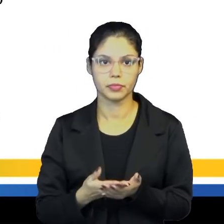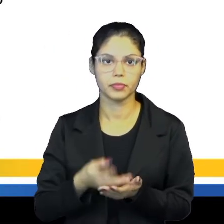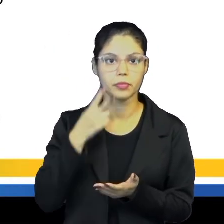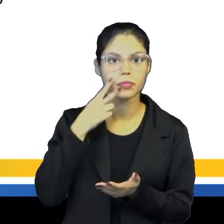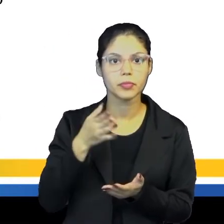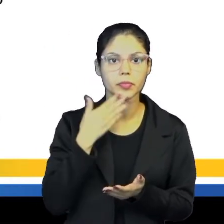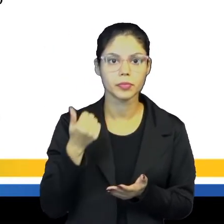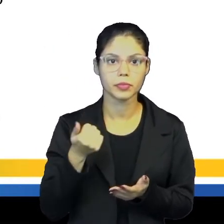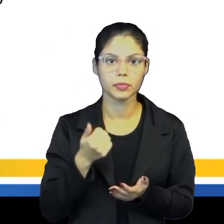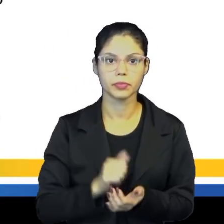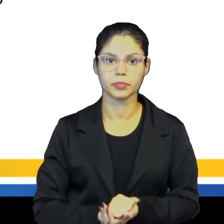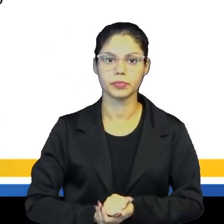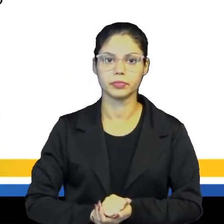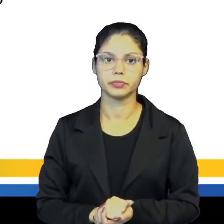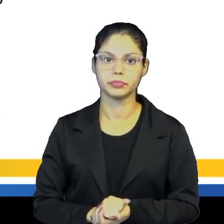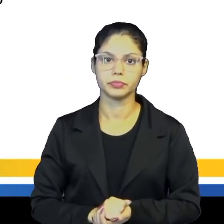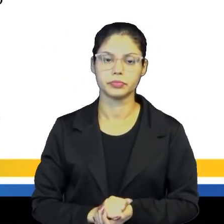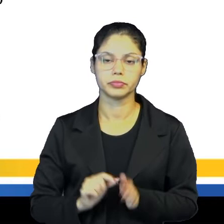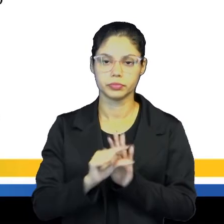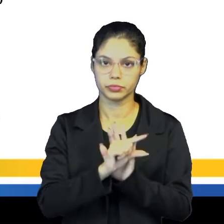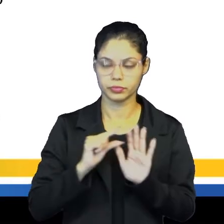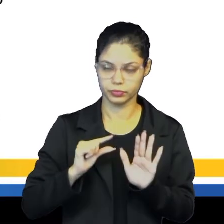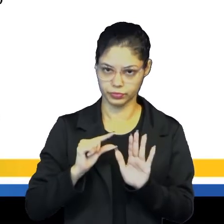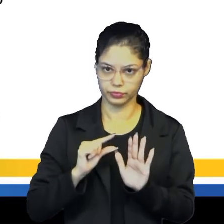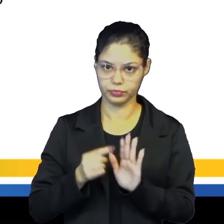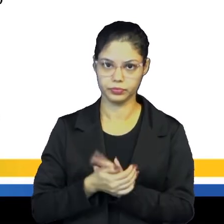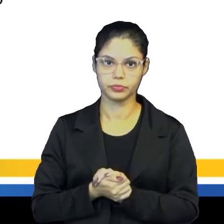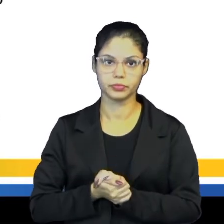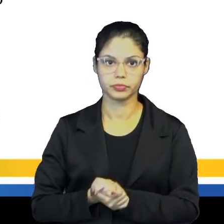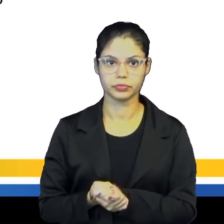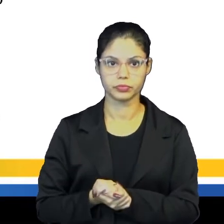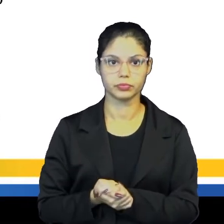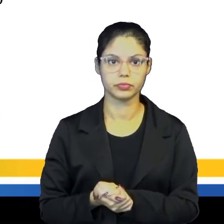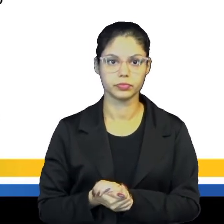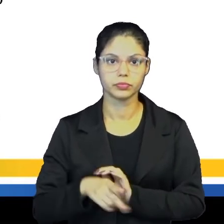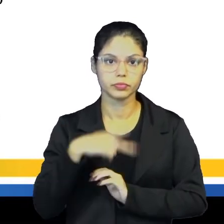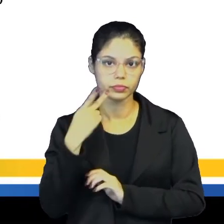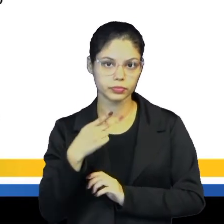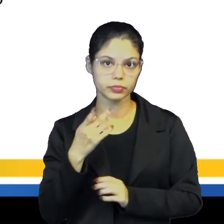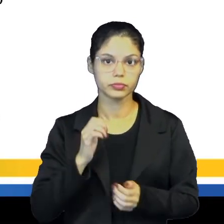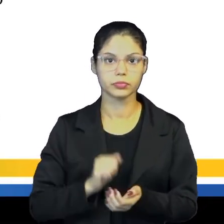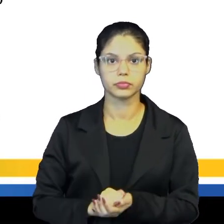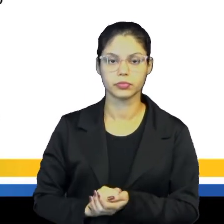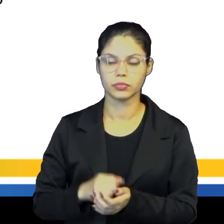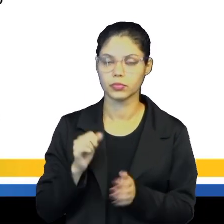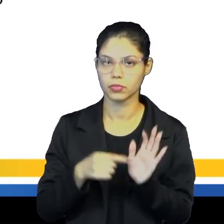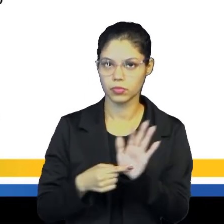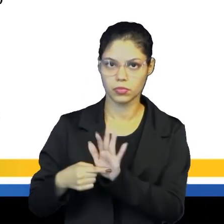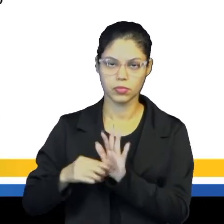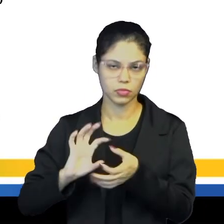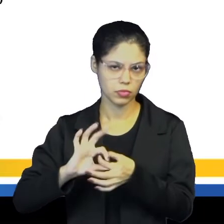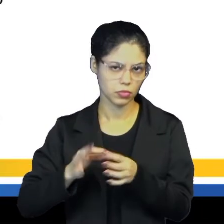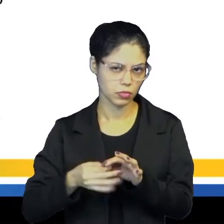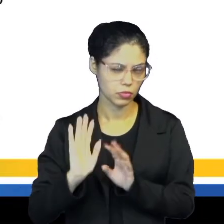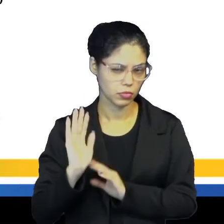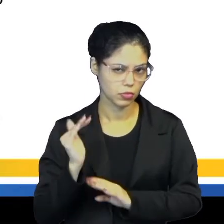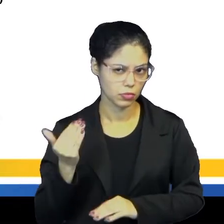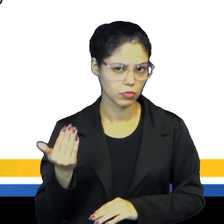que ele vê melhor. A frase do Jacques Busset. Essas afirmações do Busset referem-se ao contexto.